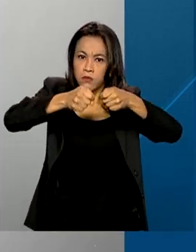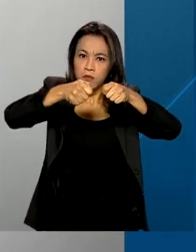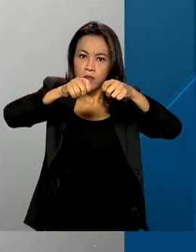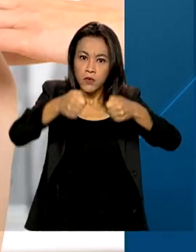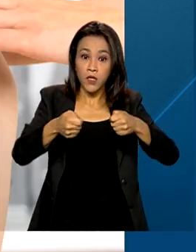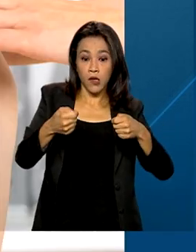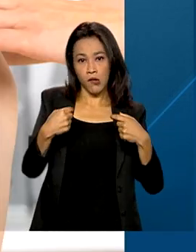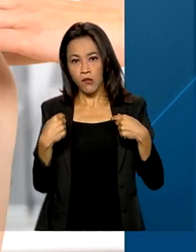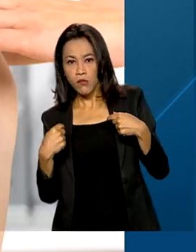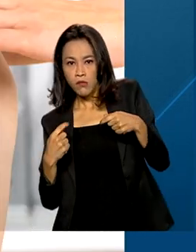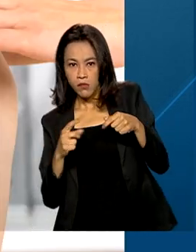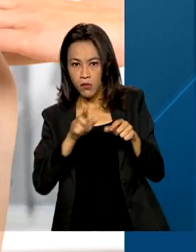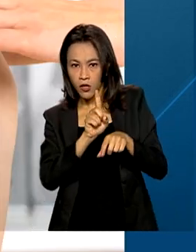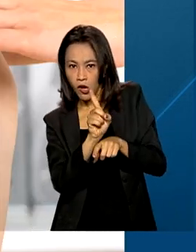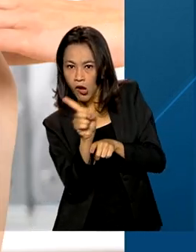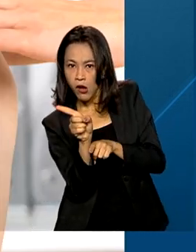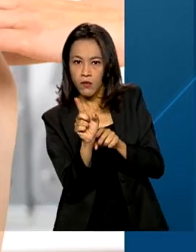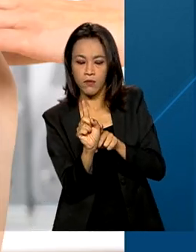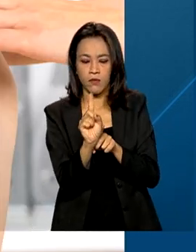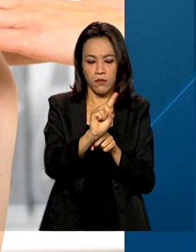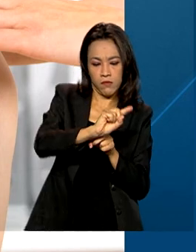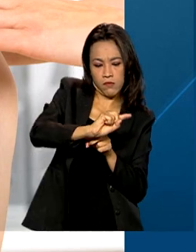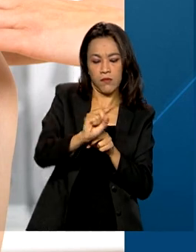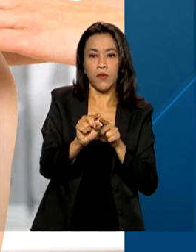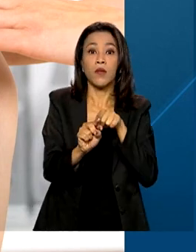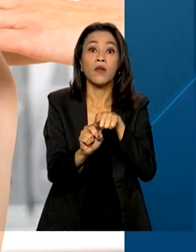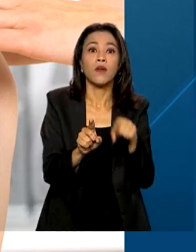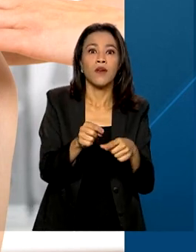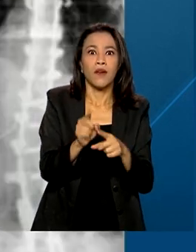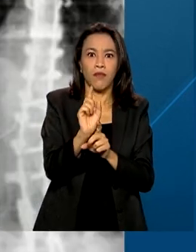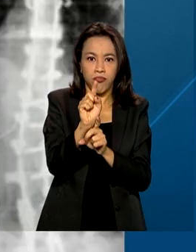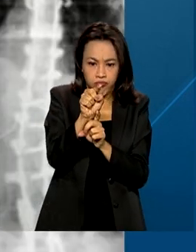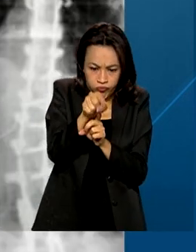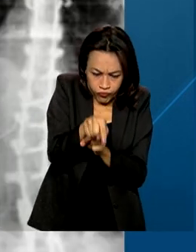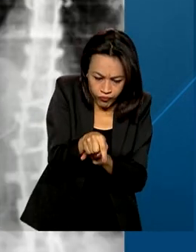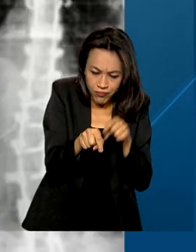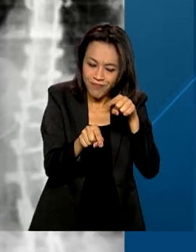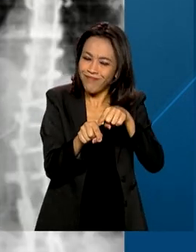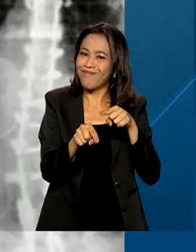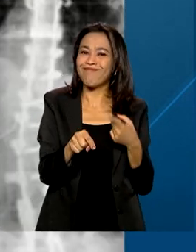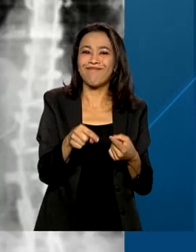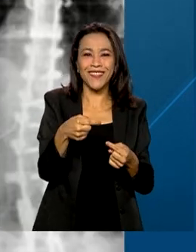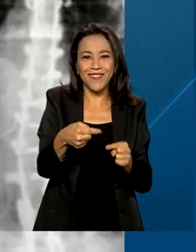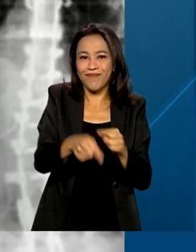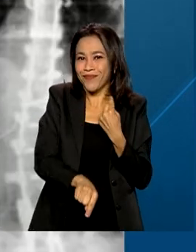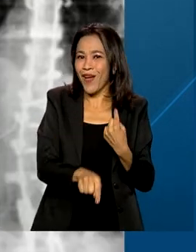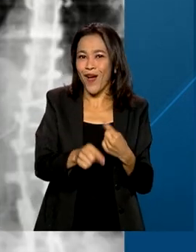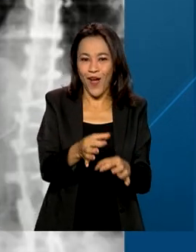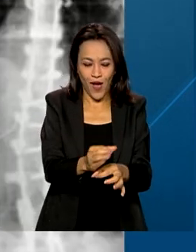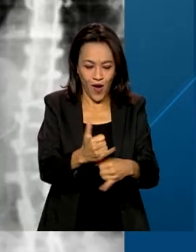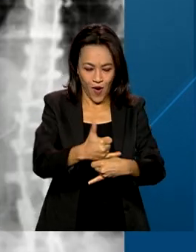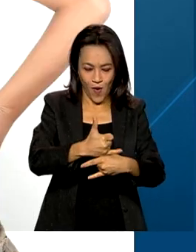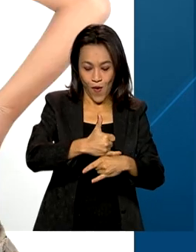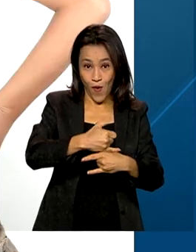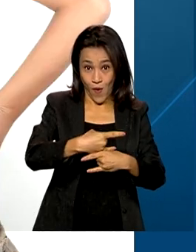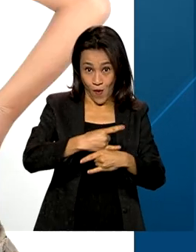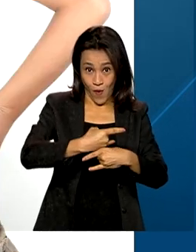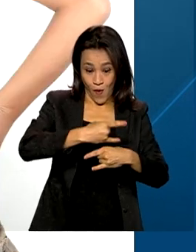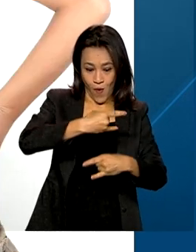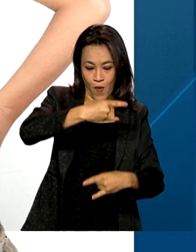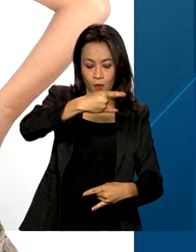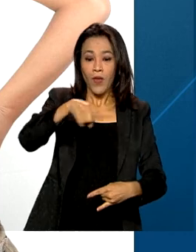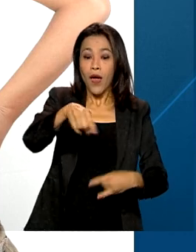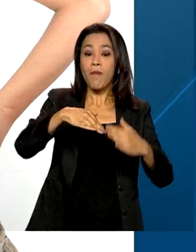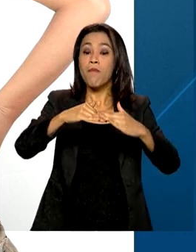escoliose e hipercifose, que causam curvaturas anormais na coluna. Recomendada para crianças